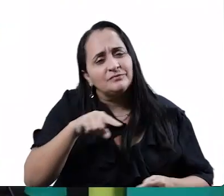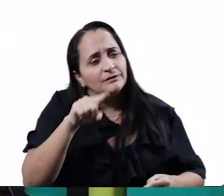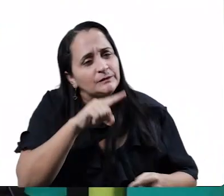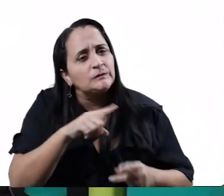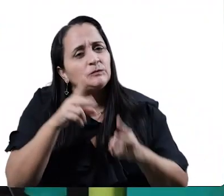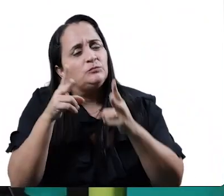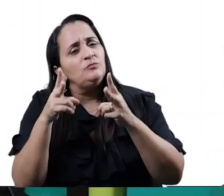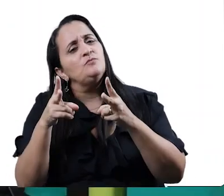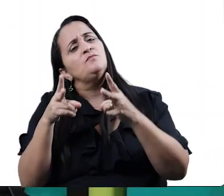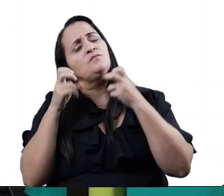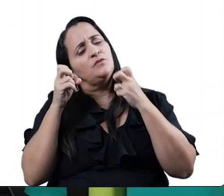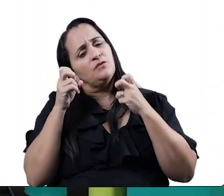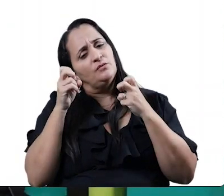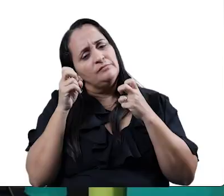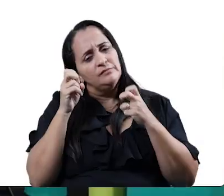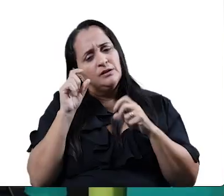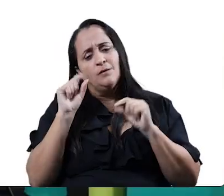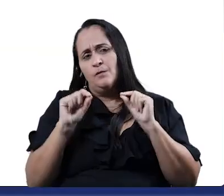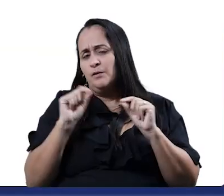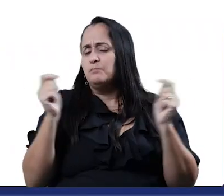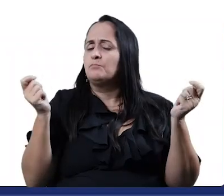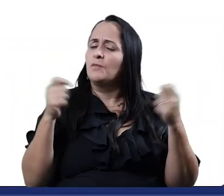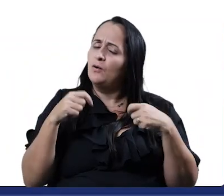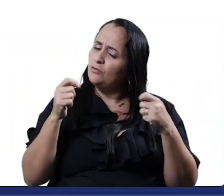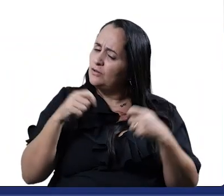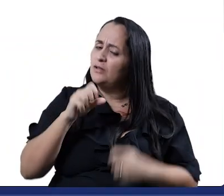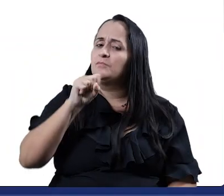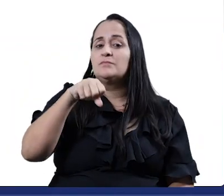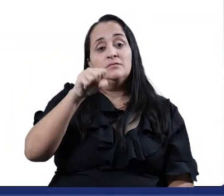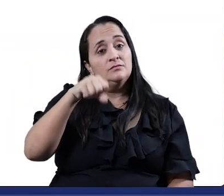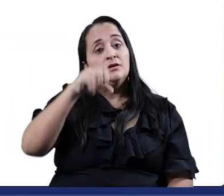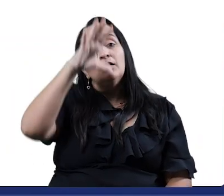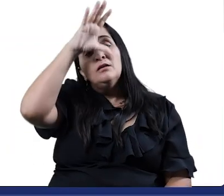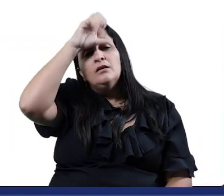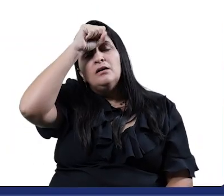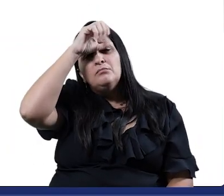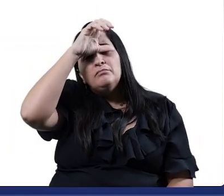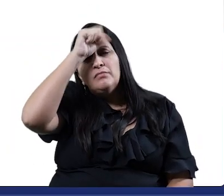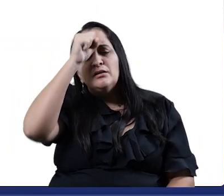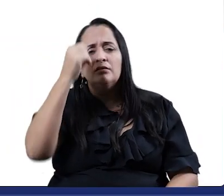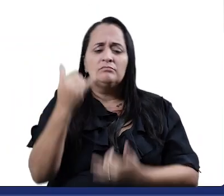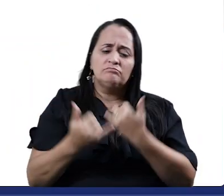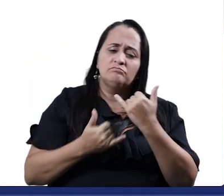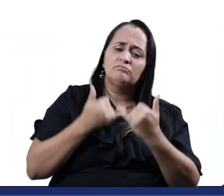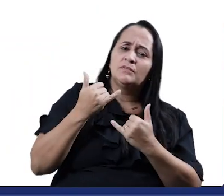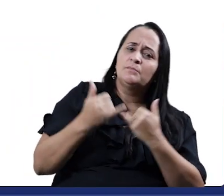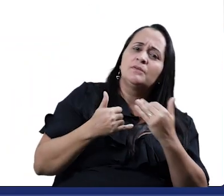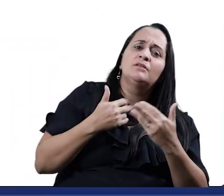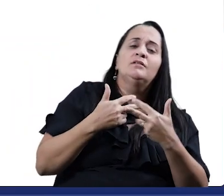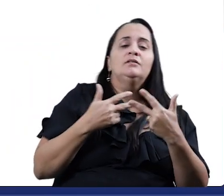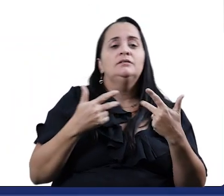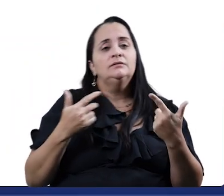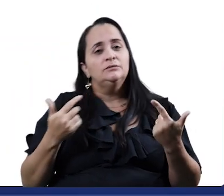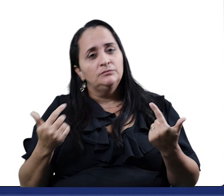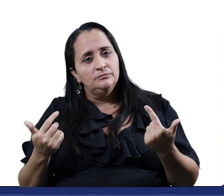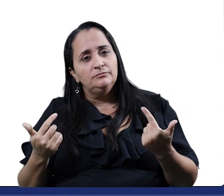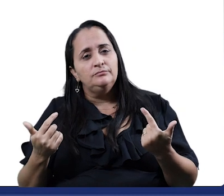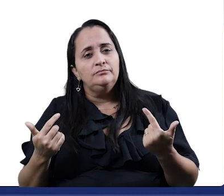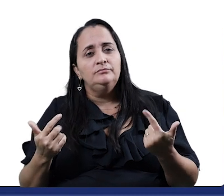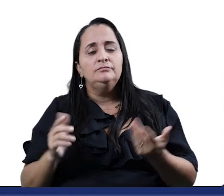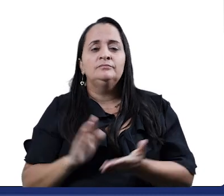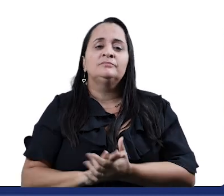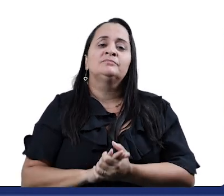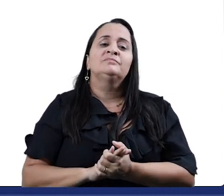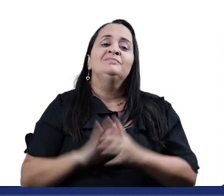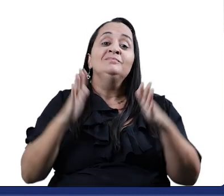observem, podemos sim aprender brincando. Né? E é uma maneira de cantar e de se